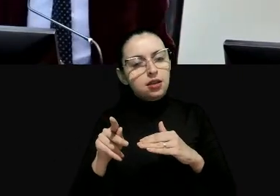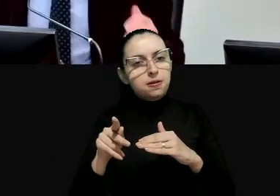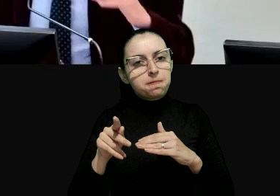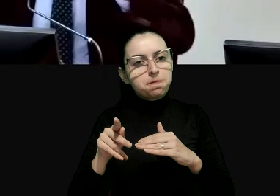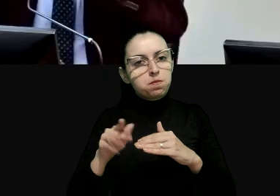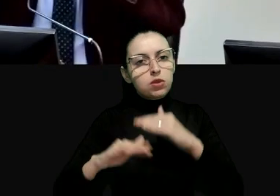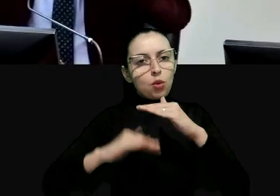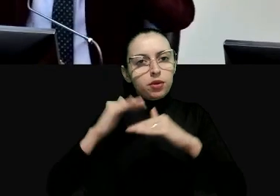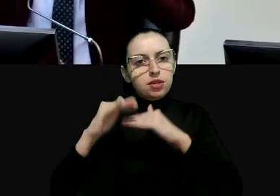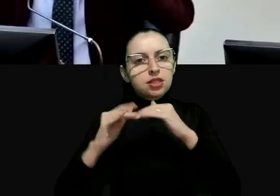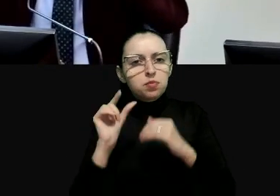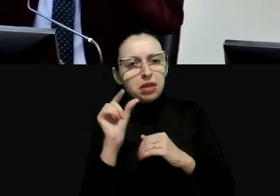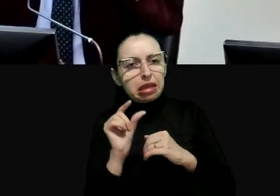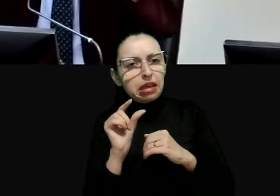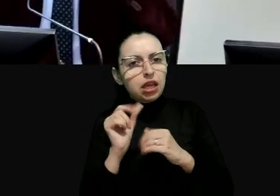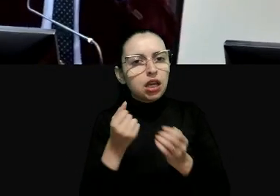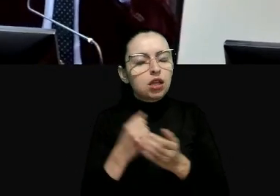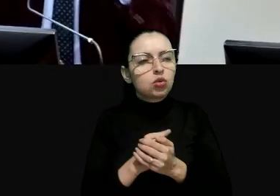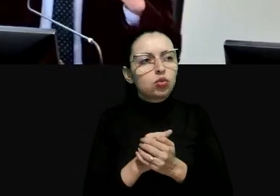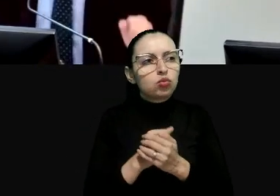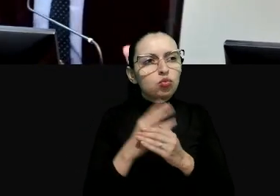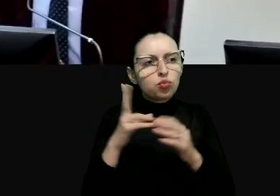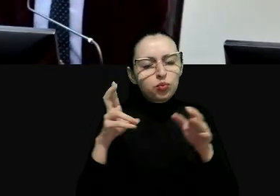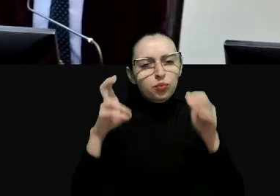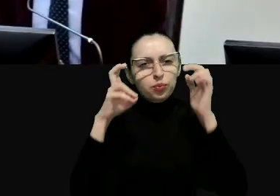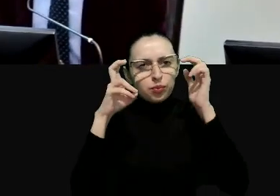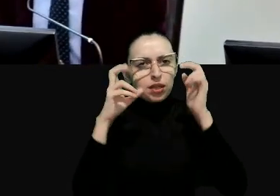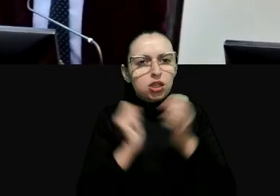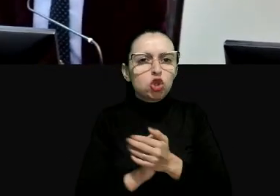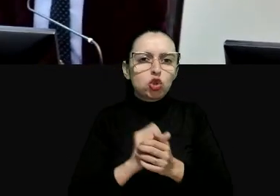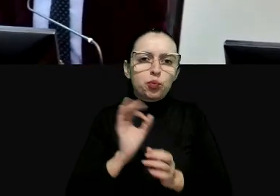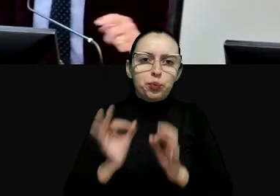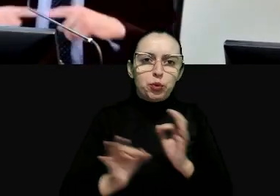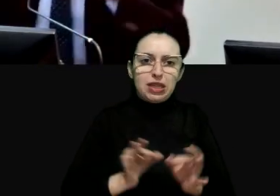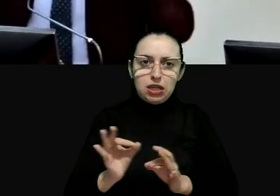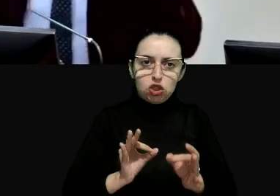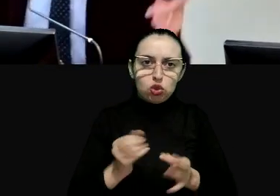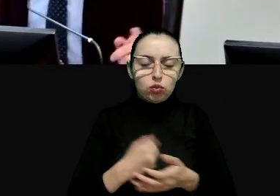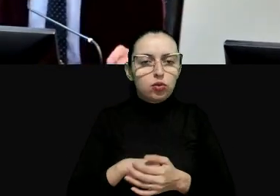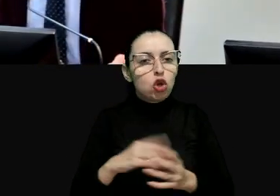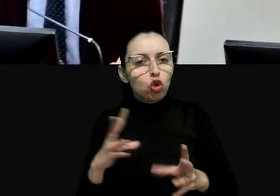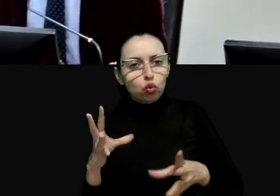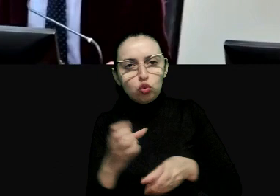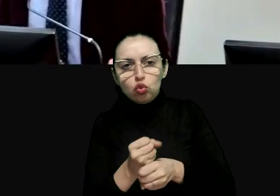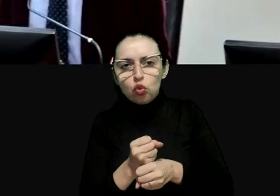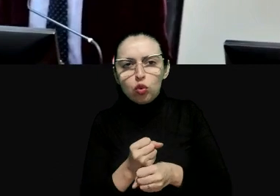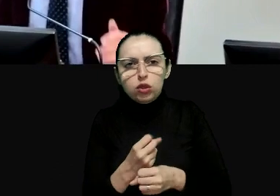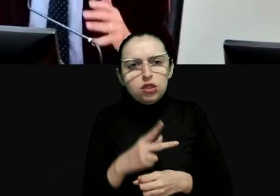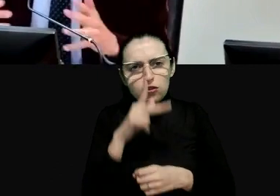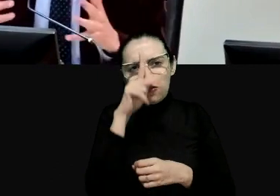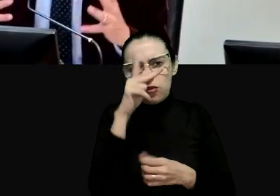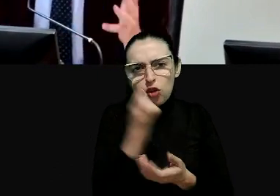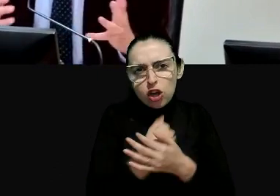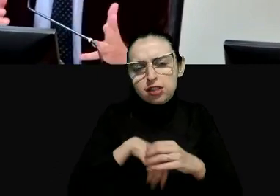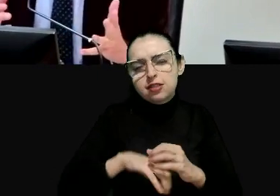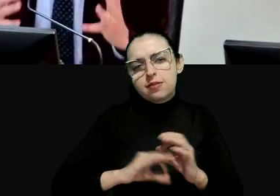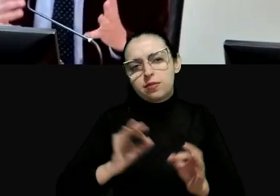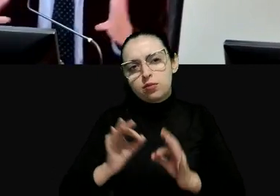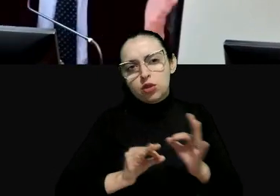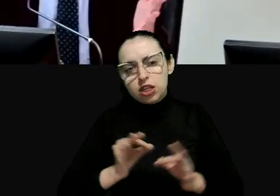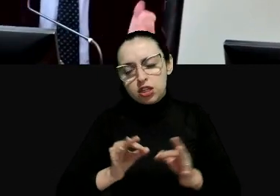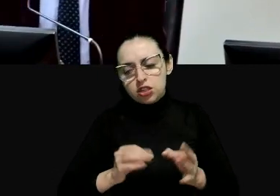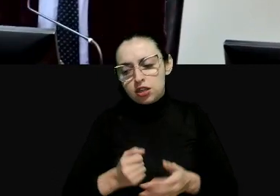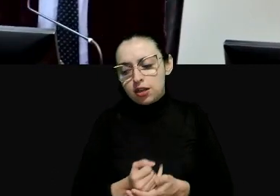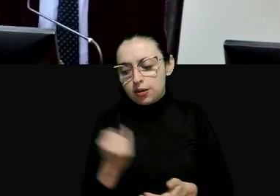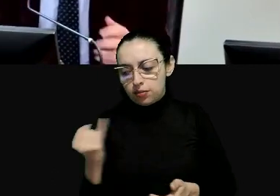é um processo que tem um amplio soporte político não de todas as forças políticas mas hoje em dia